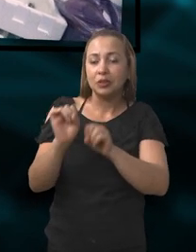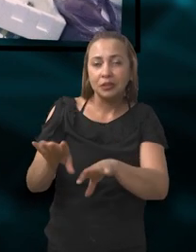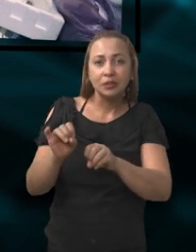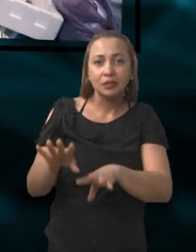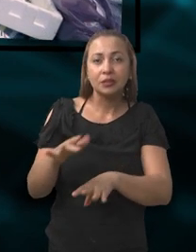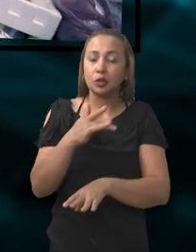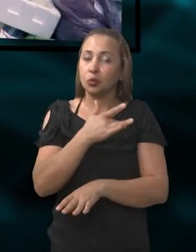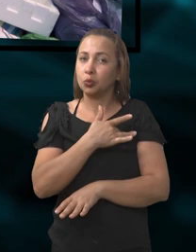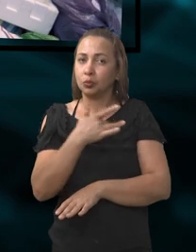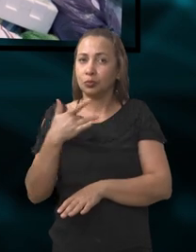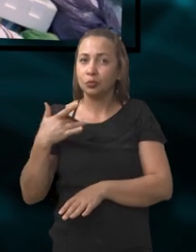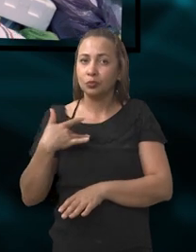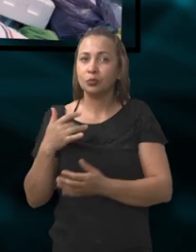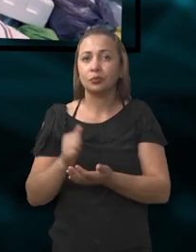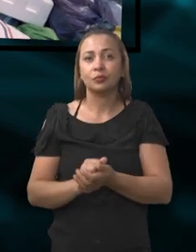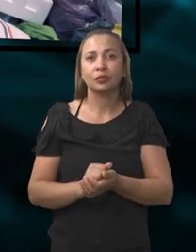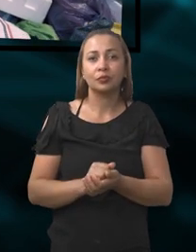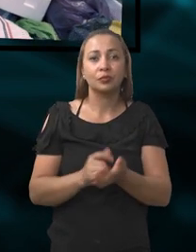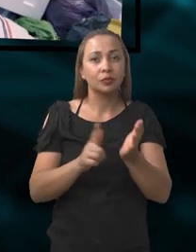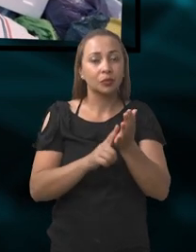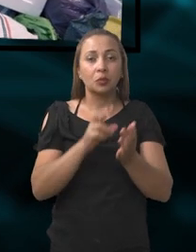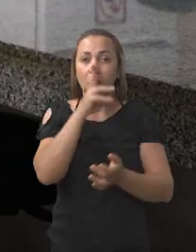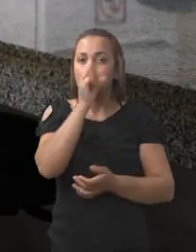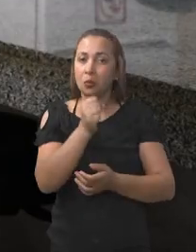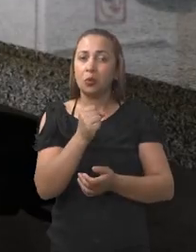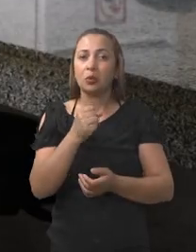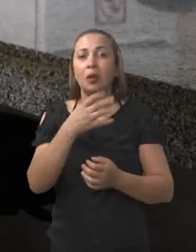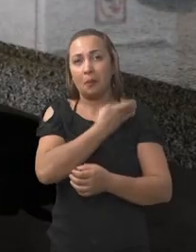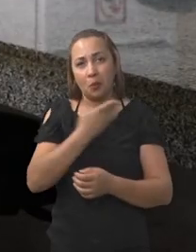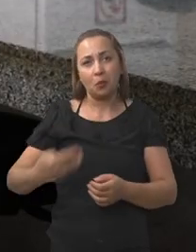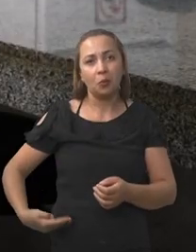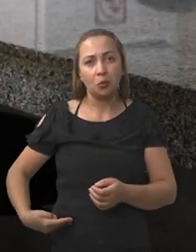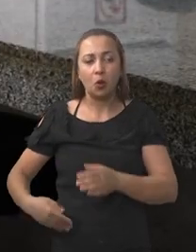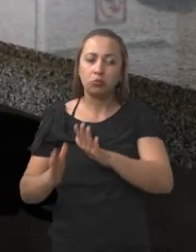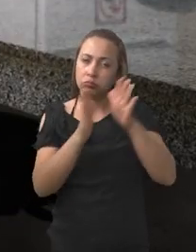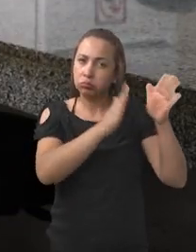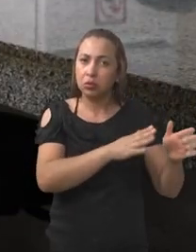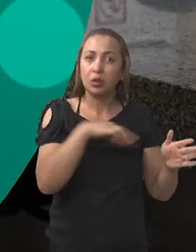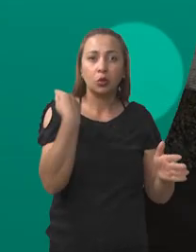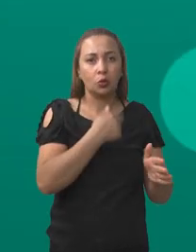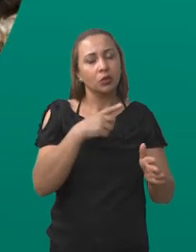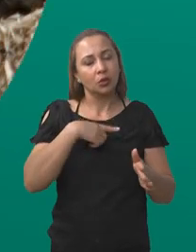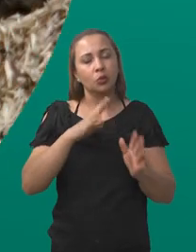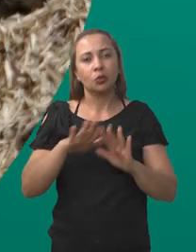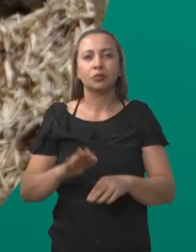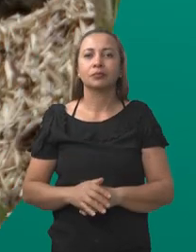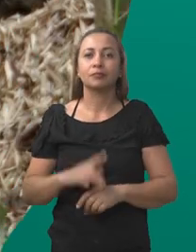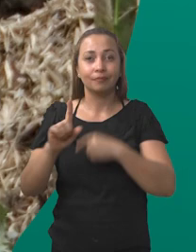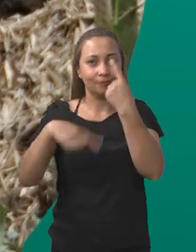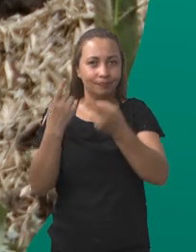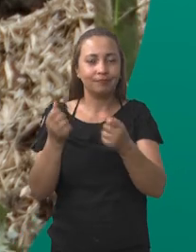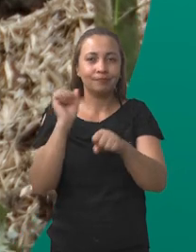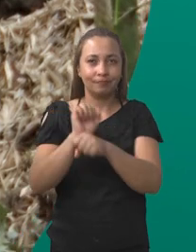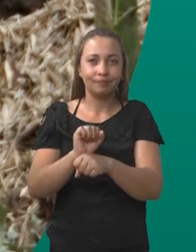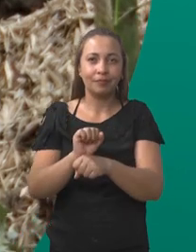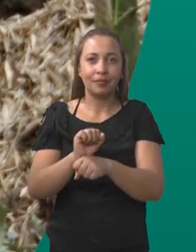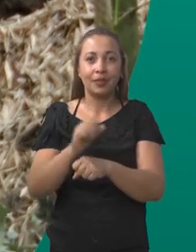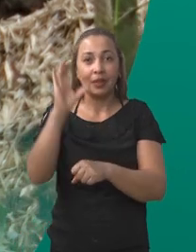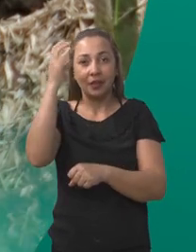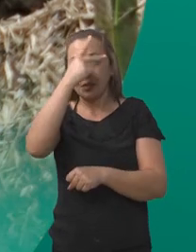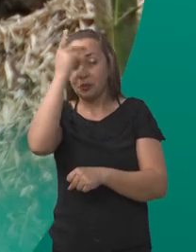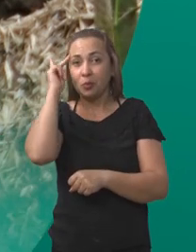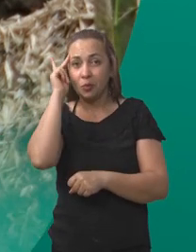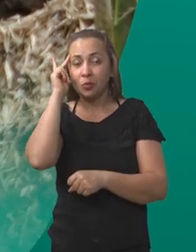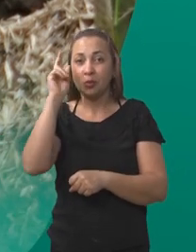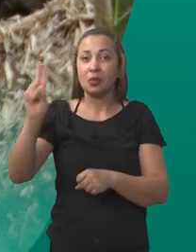sanitária. Então, o papel do poder público, ele tem o dele e nós temos o nosso. E depois do intervalo, cientistas da